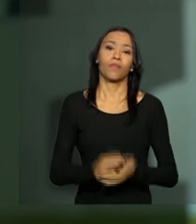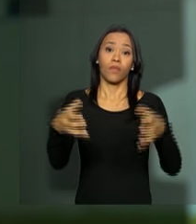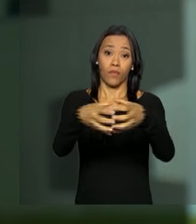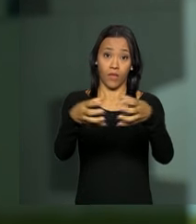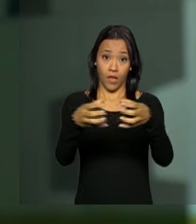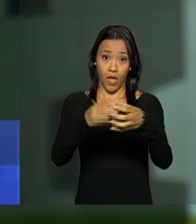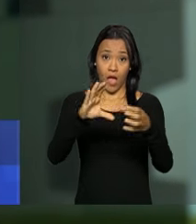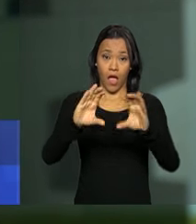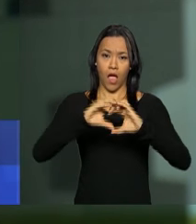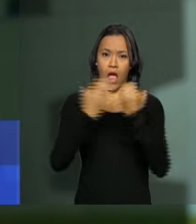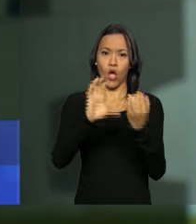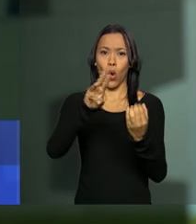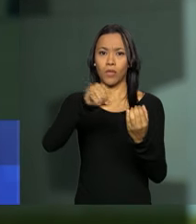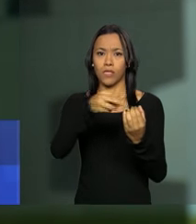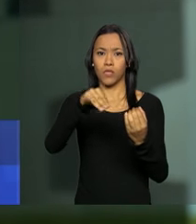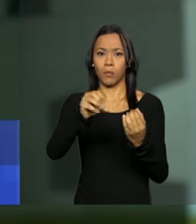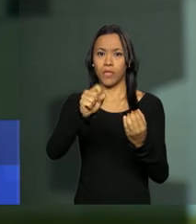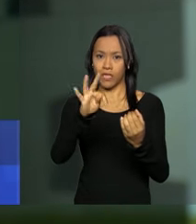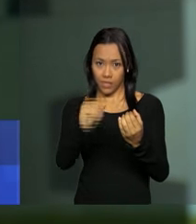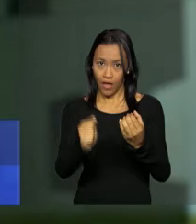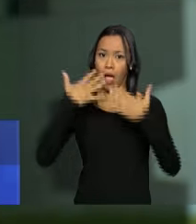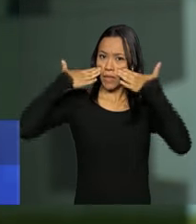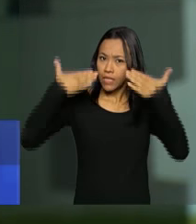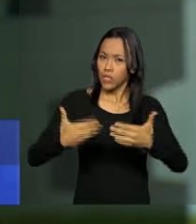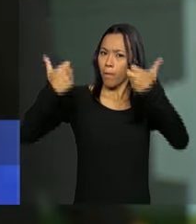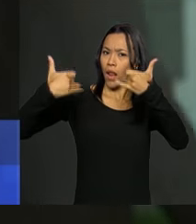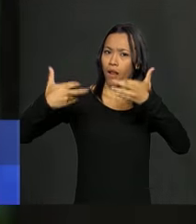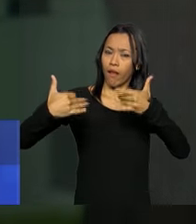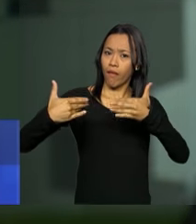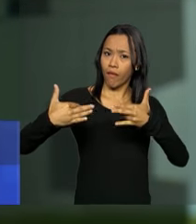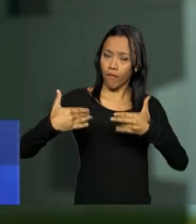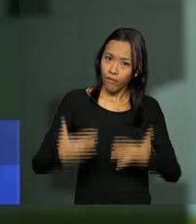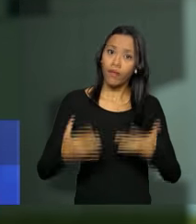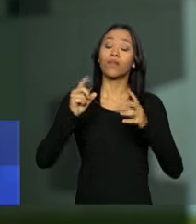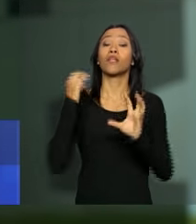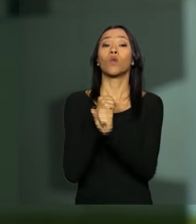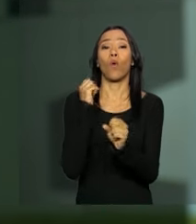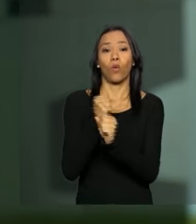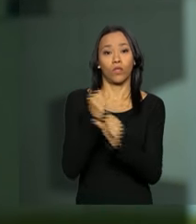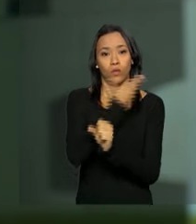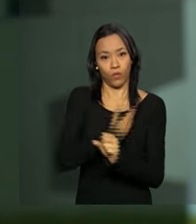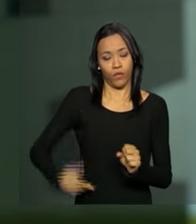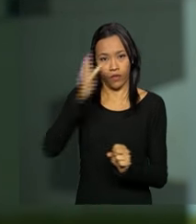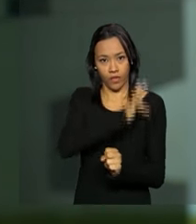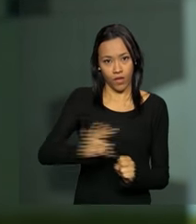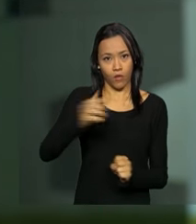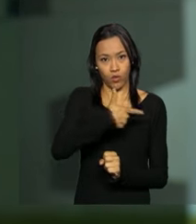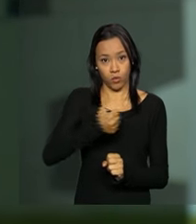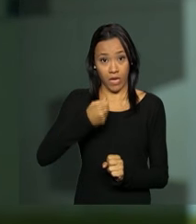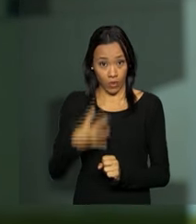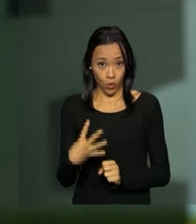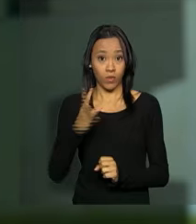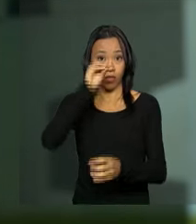Orçamento do Congresso Nacional ouviu as apresentações do relator das contas do governo federal de 2014 no Tribunal de